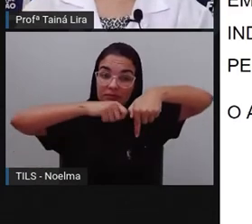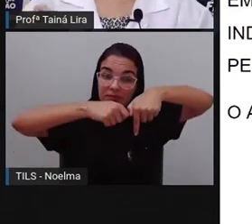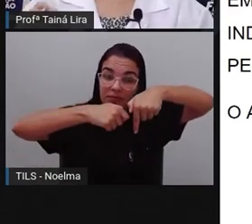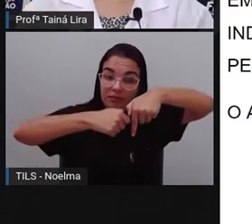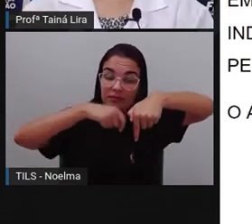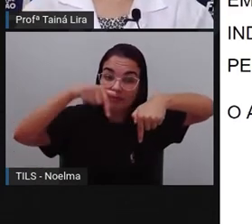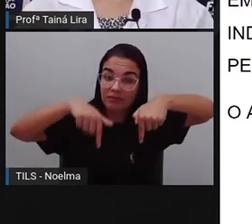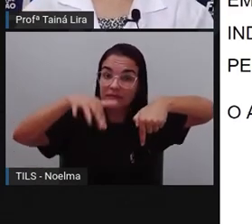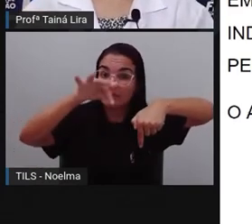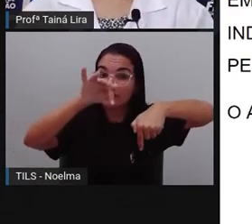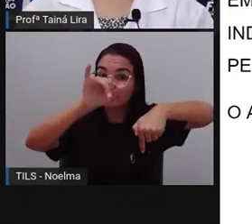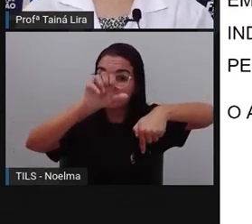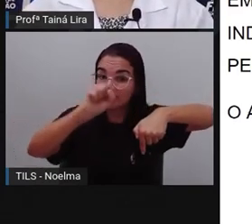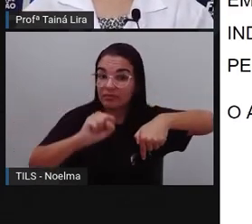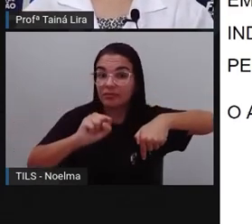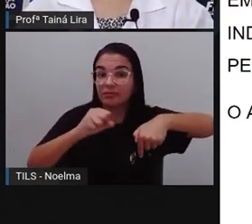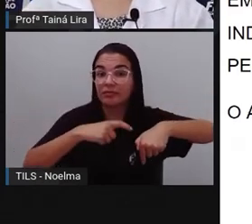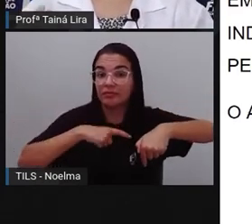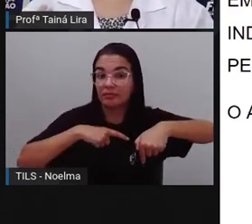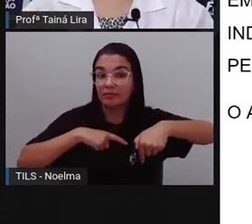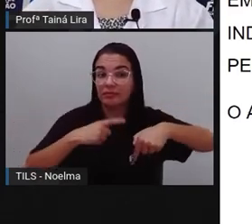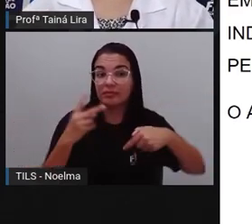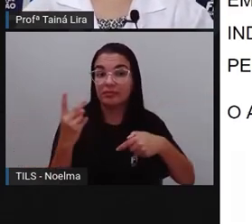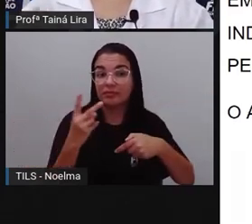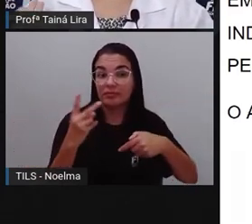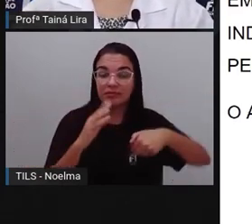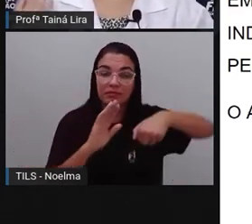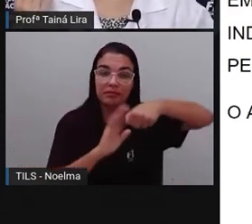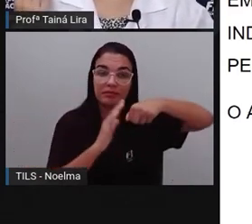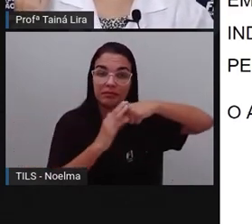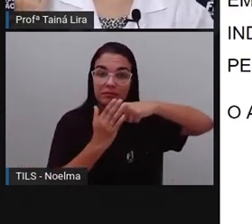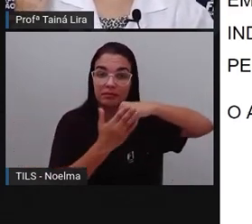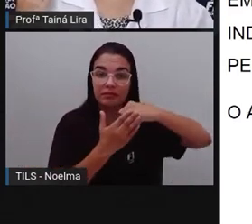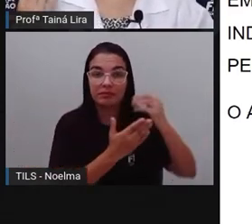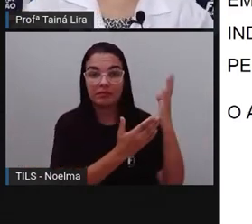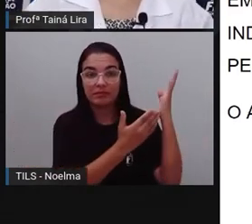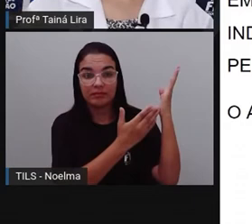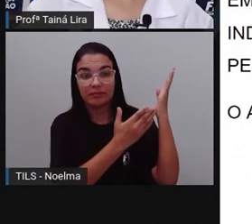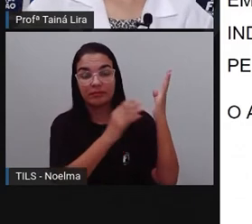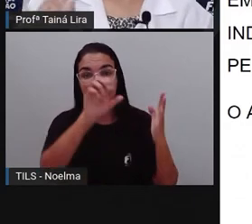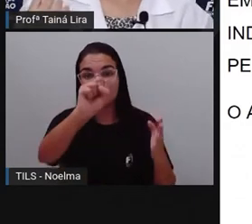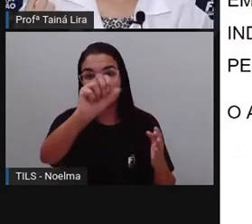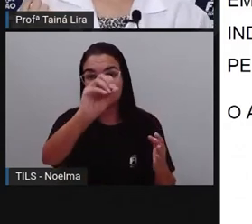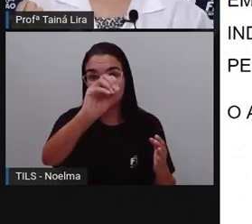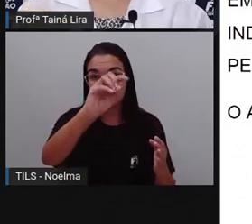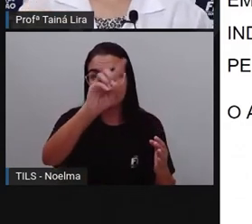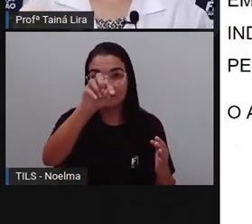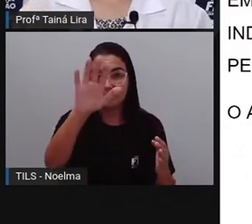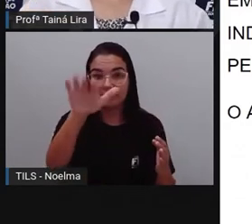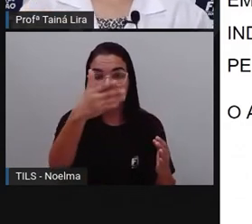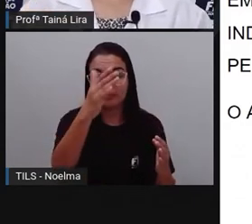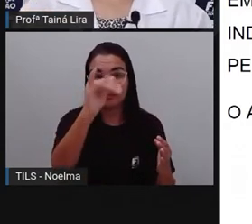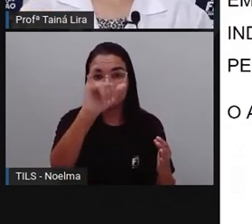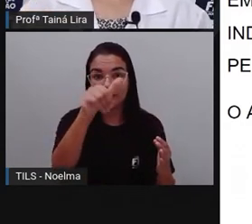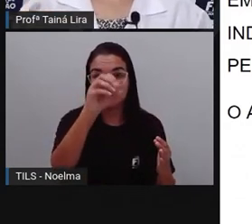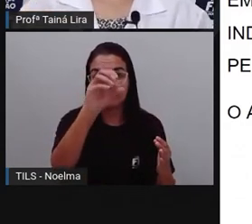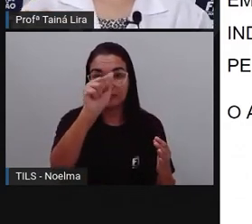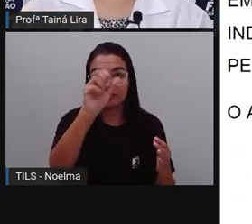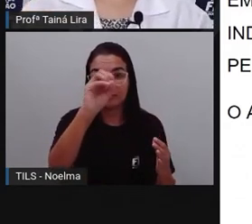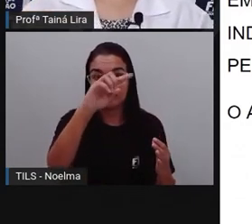temos aqui em Feira de Santana. Então, nós temos o bairro, né, São João do Casumbá, que tem características